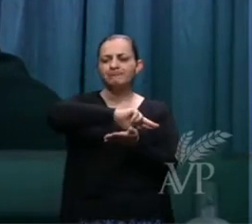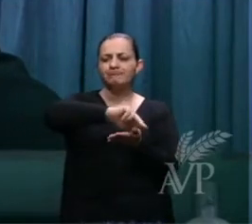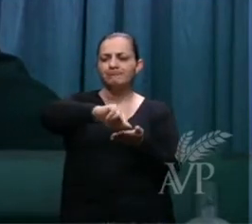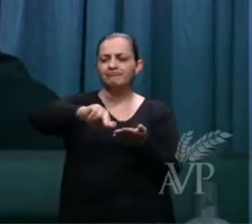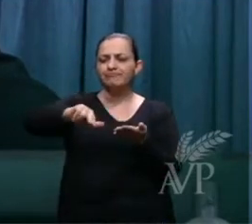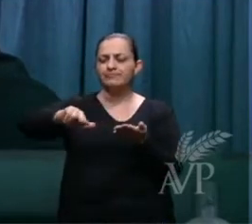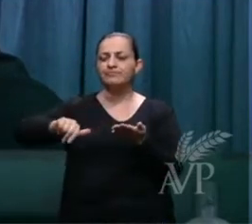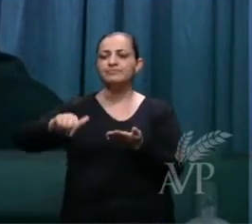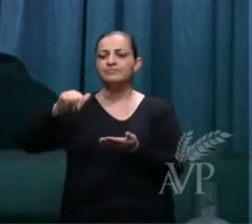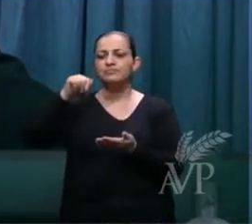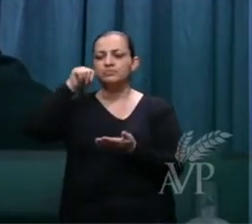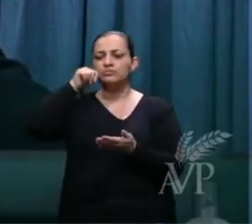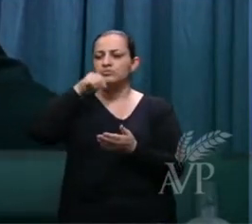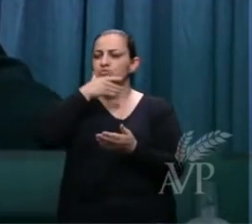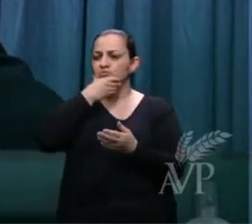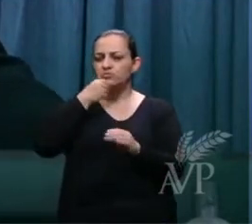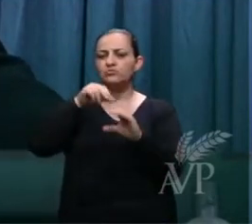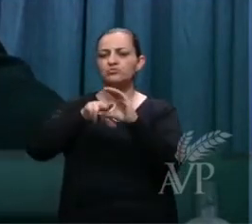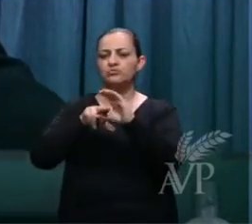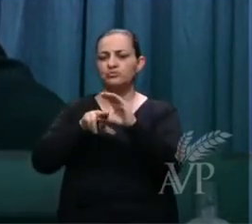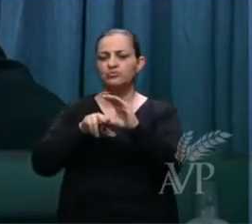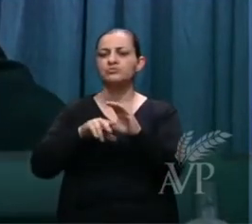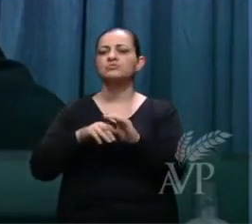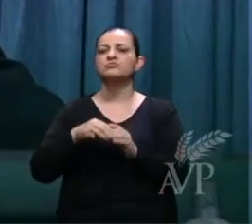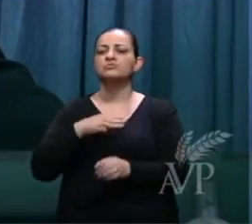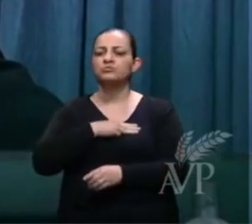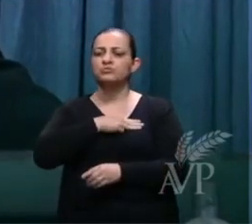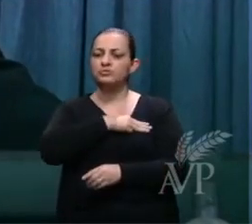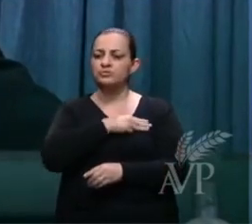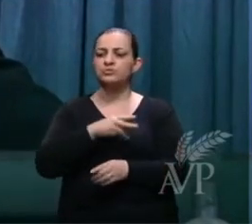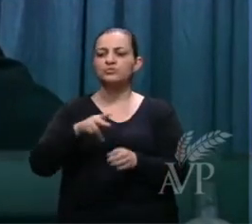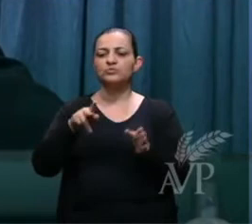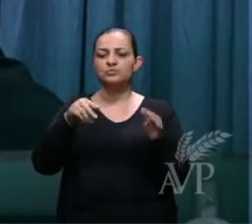irmãos que estão sob o nosso ministério.